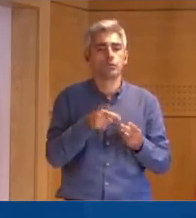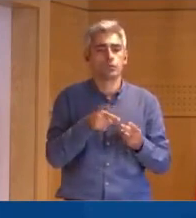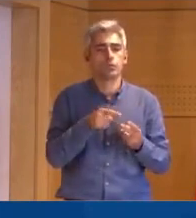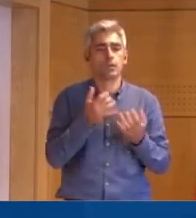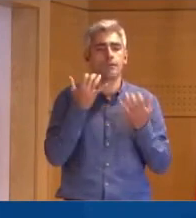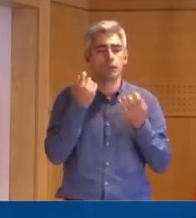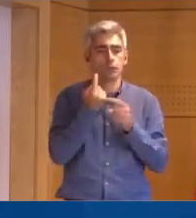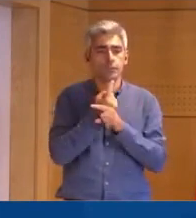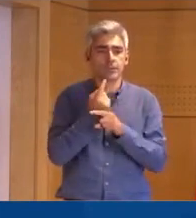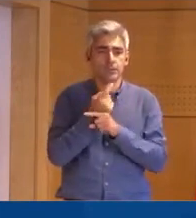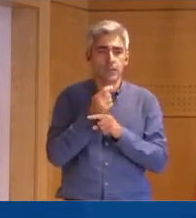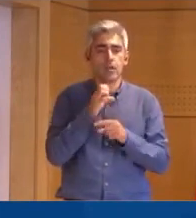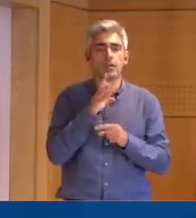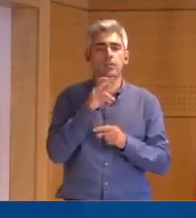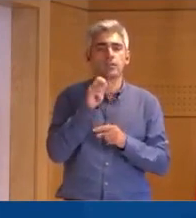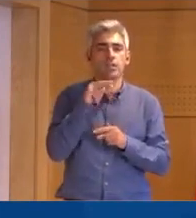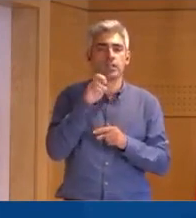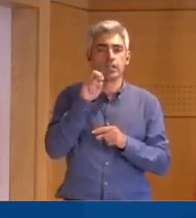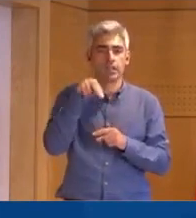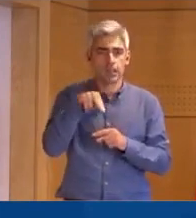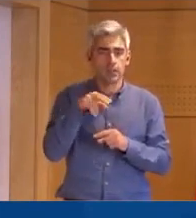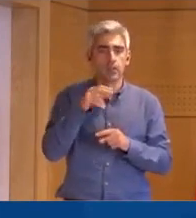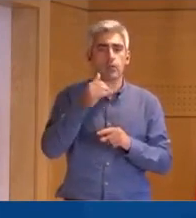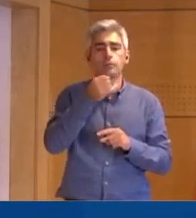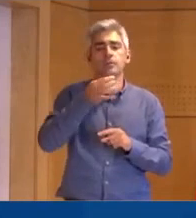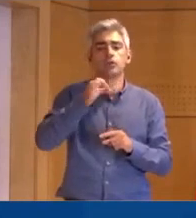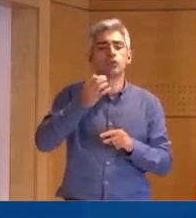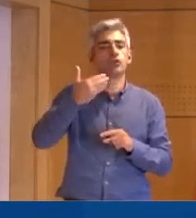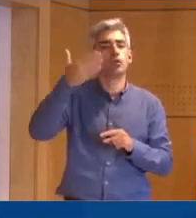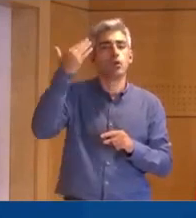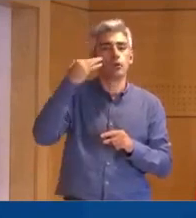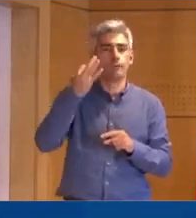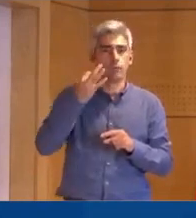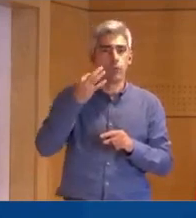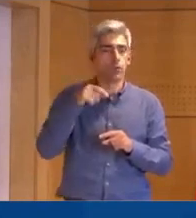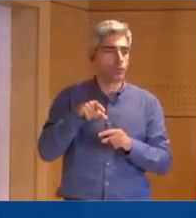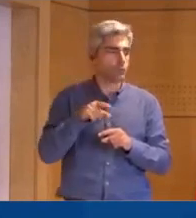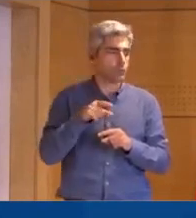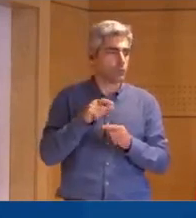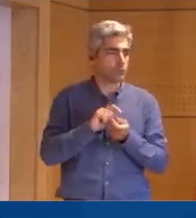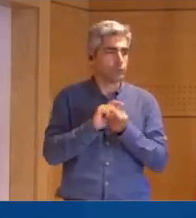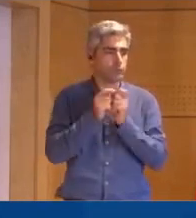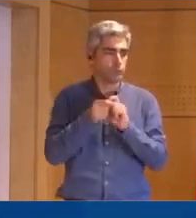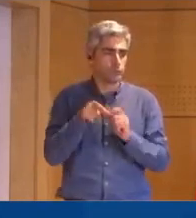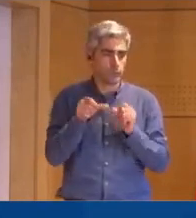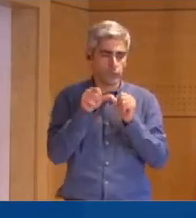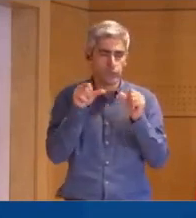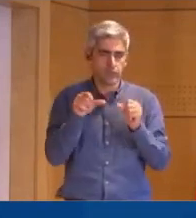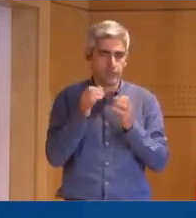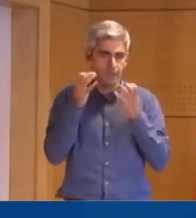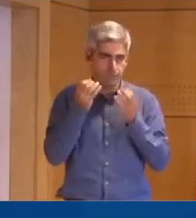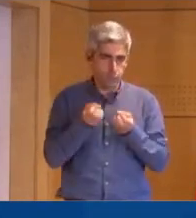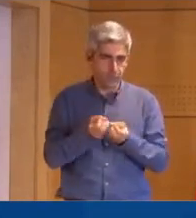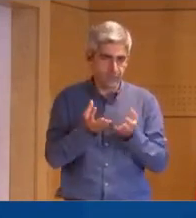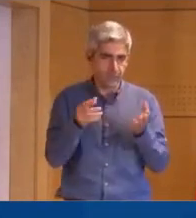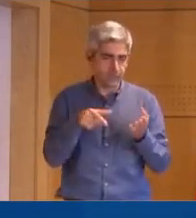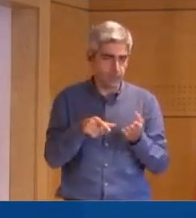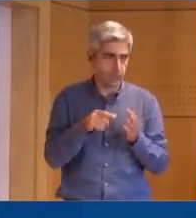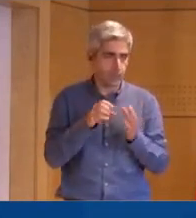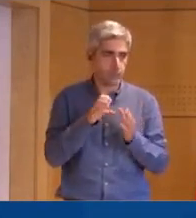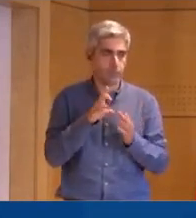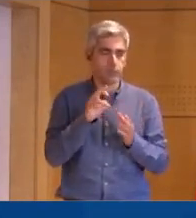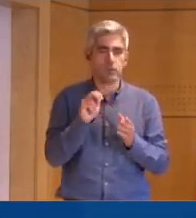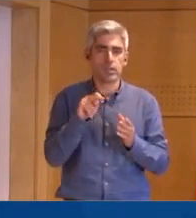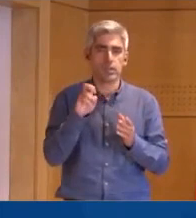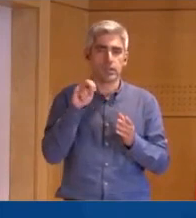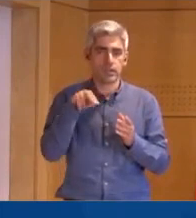de informação Schengen, que em 2018 ditaram a reconfiguração do sistema de informação Schengen